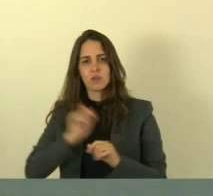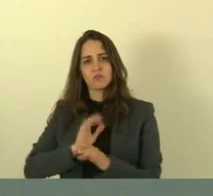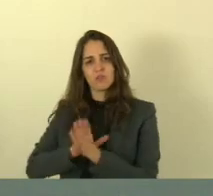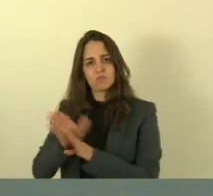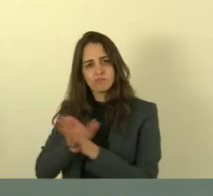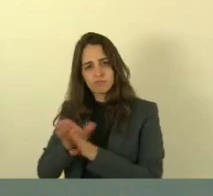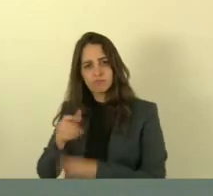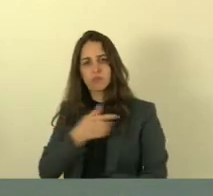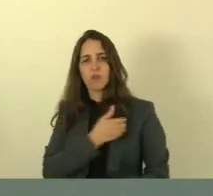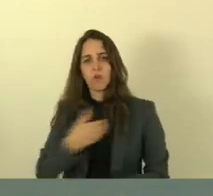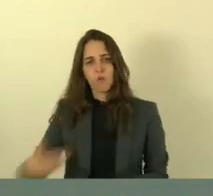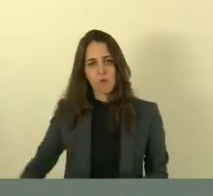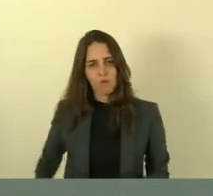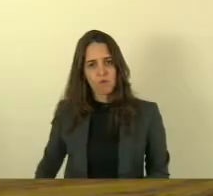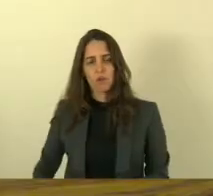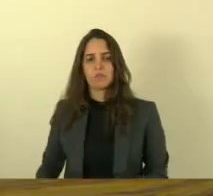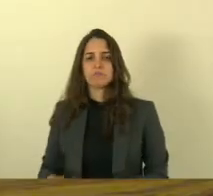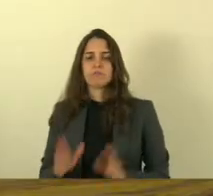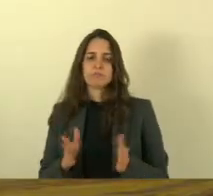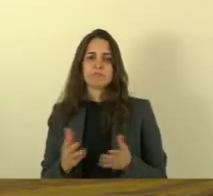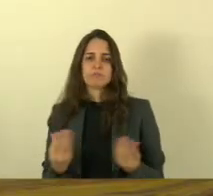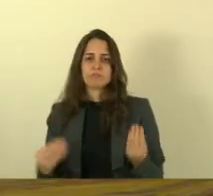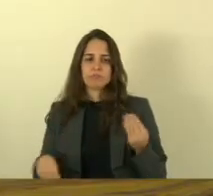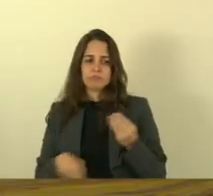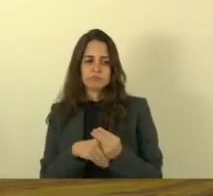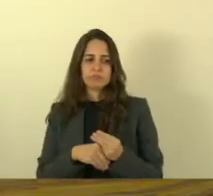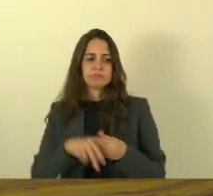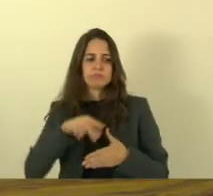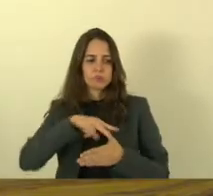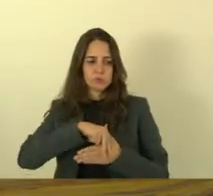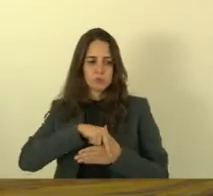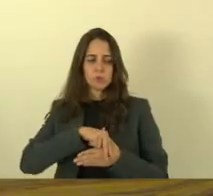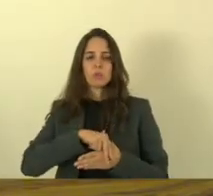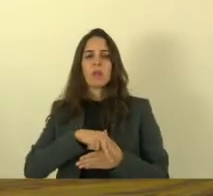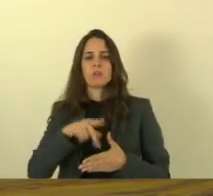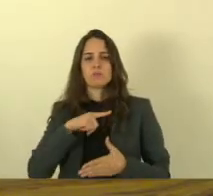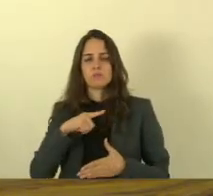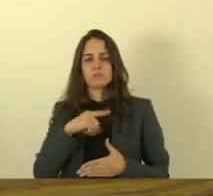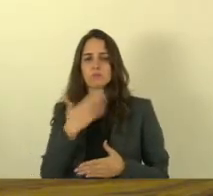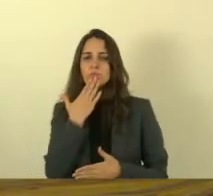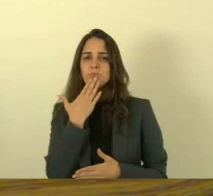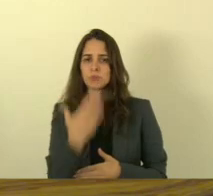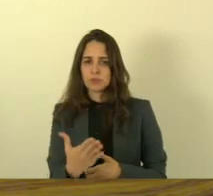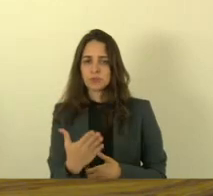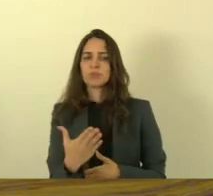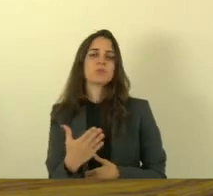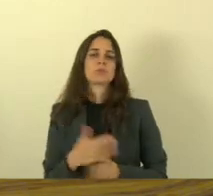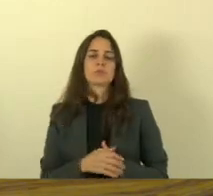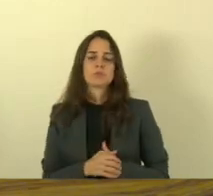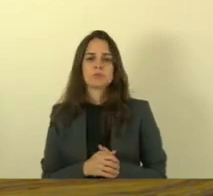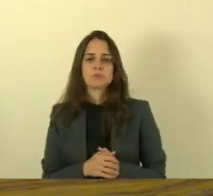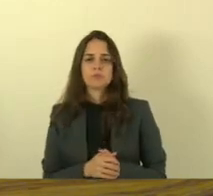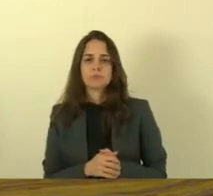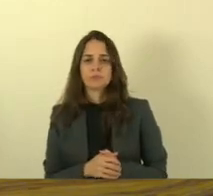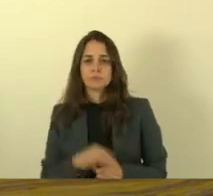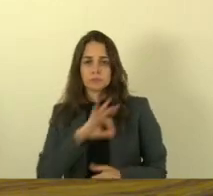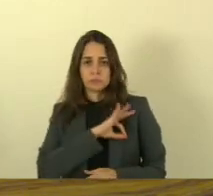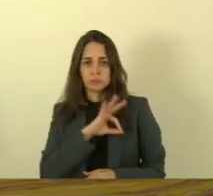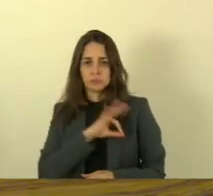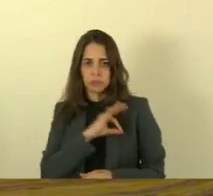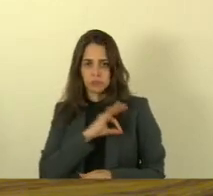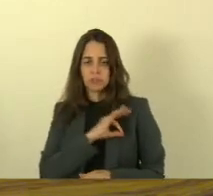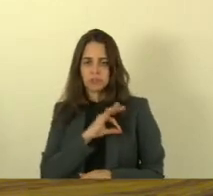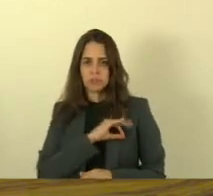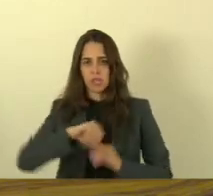estado inclusive anexado a ela um pedido do superintendente da polícia criminal